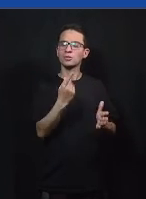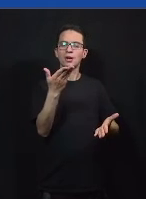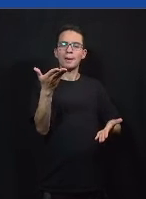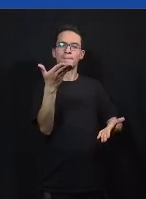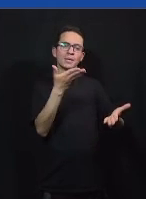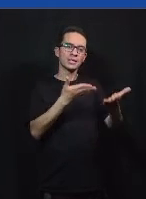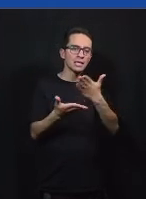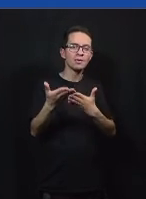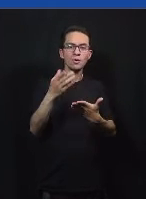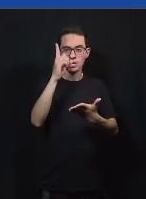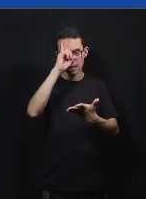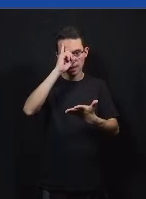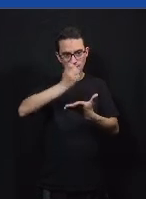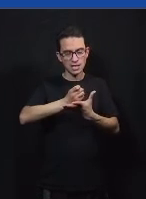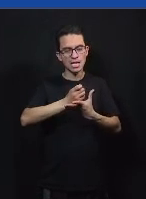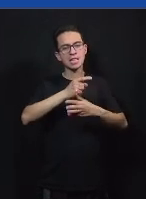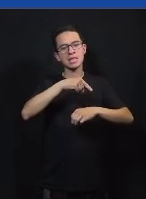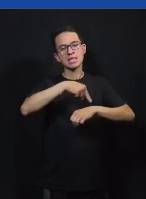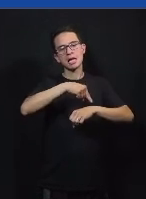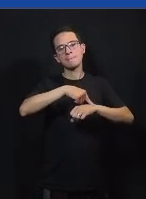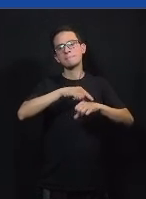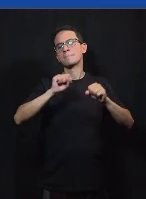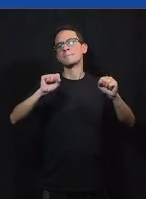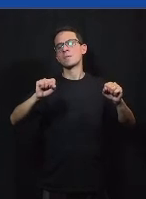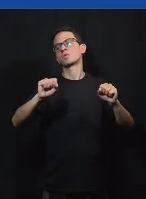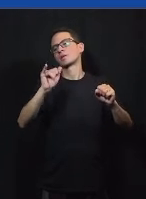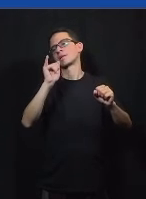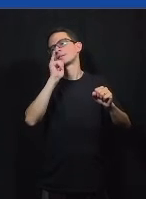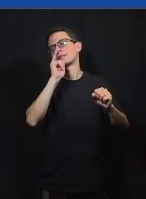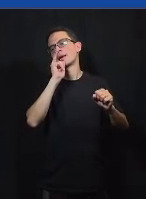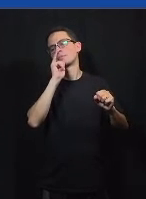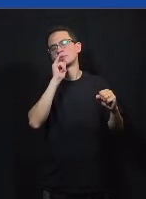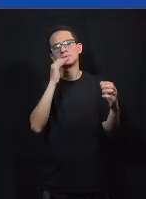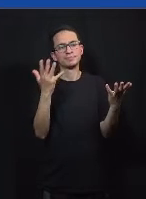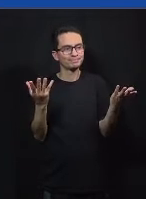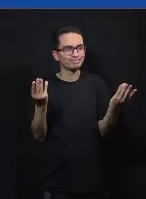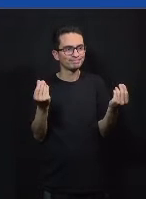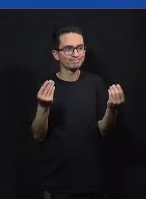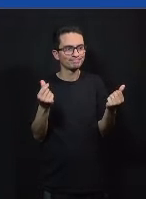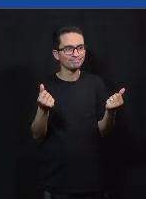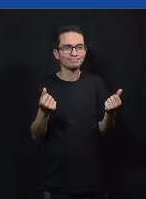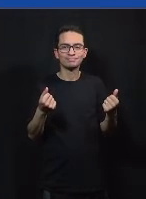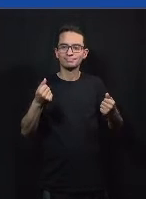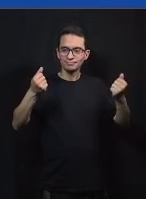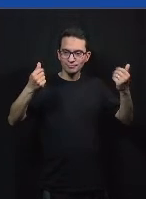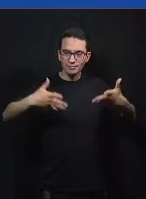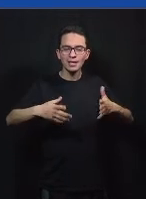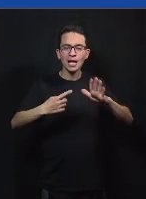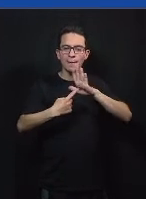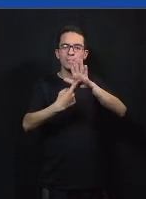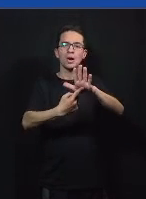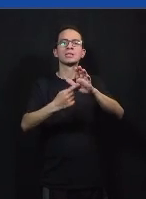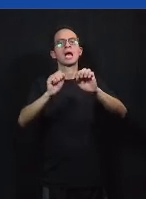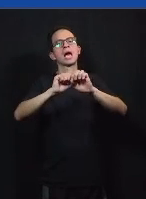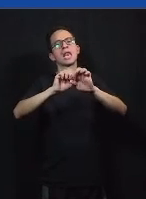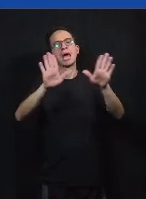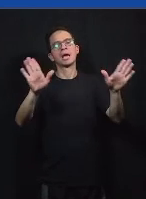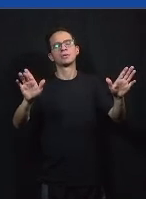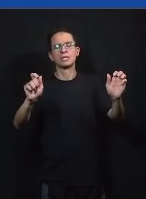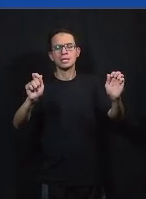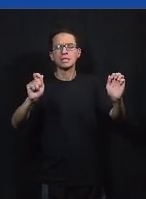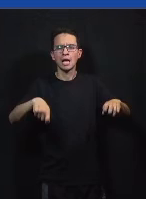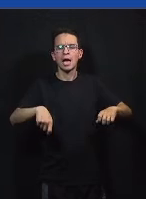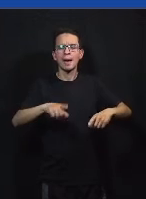definir tempo a gente força um pouco a discussão a ter um limites claros que é importante para que obviamente não